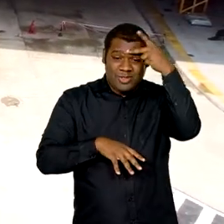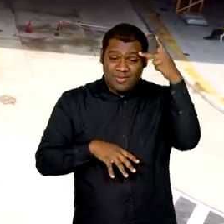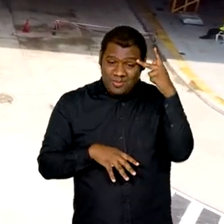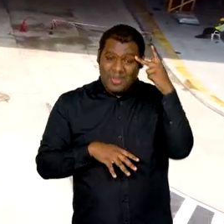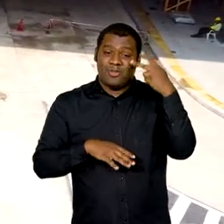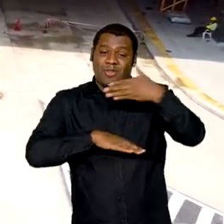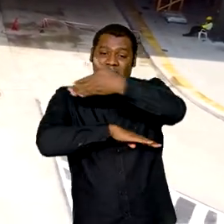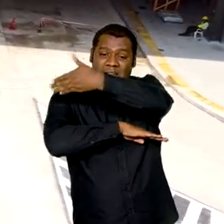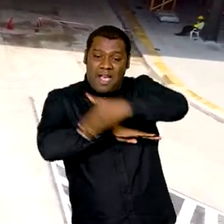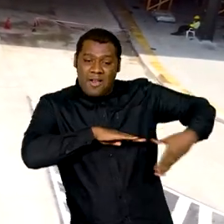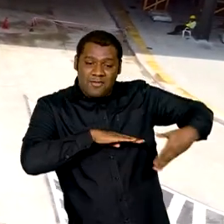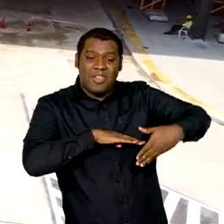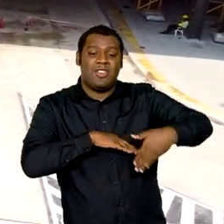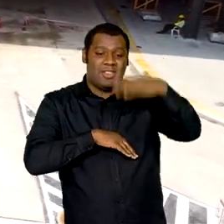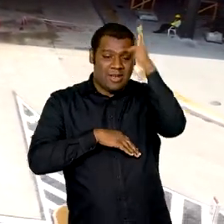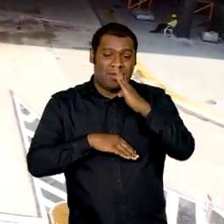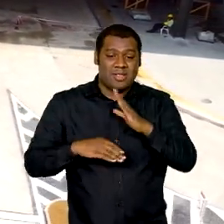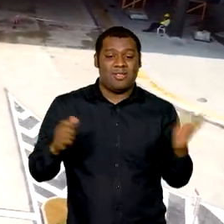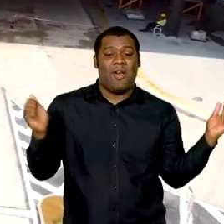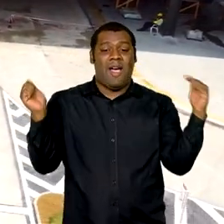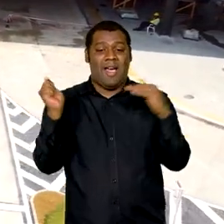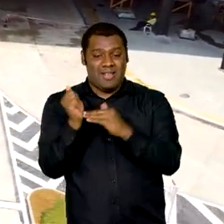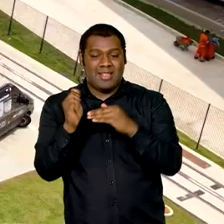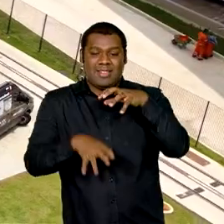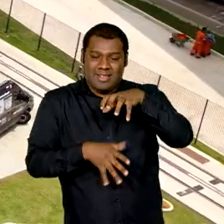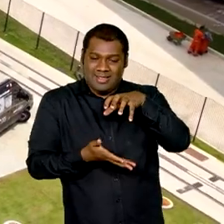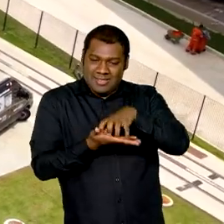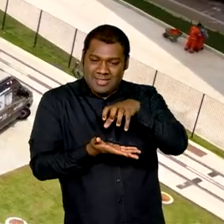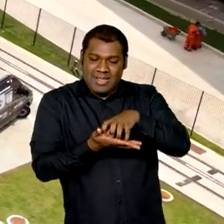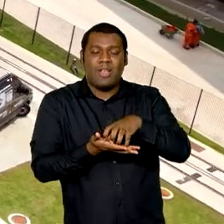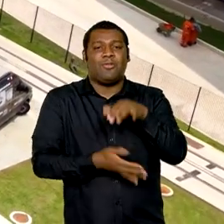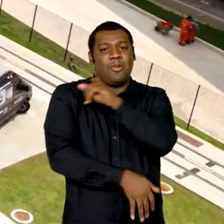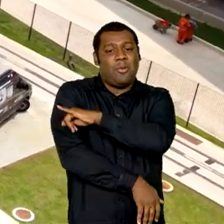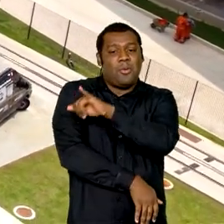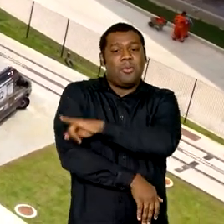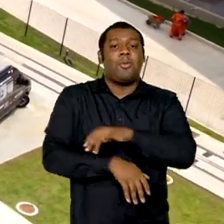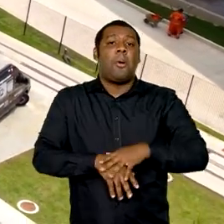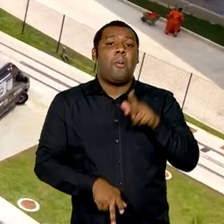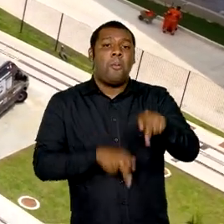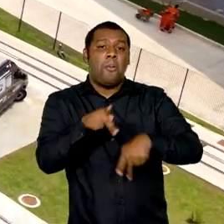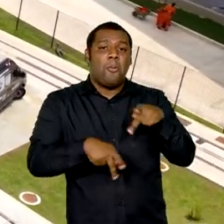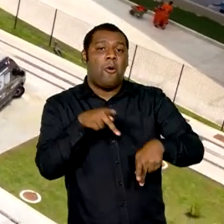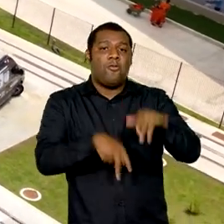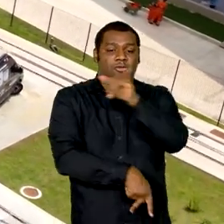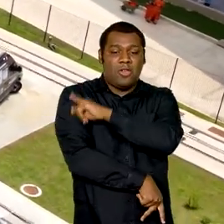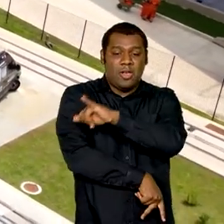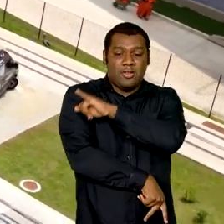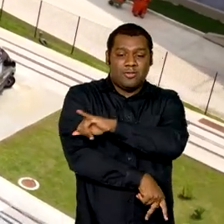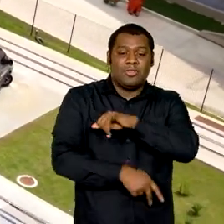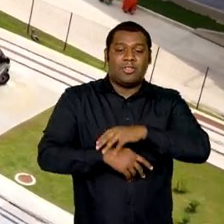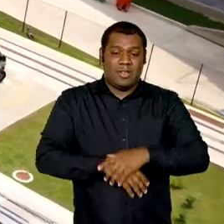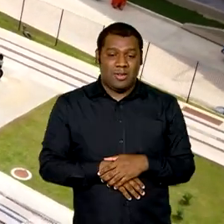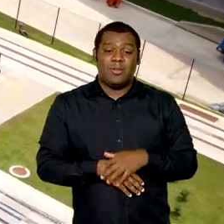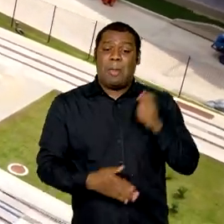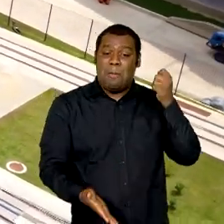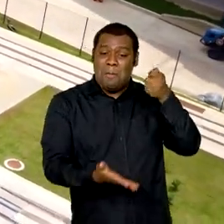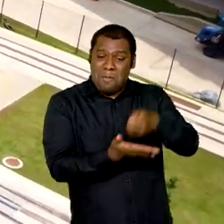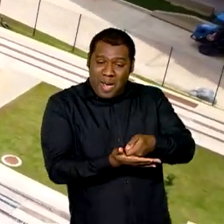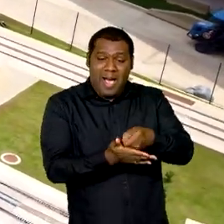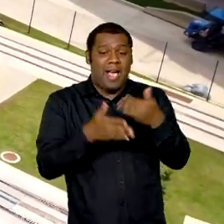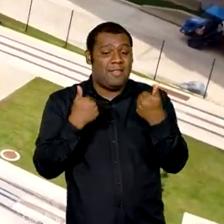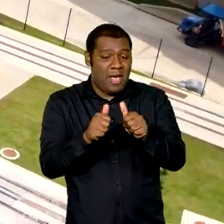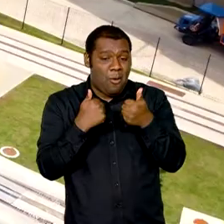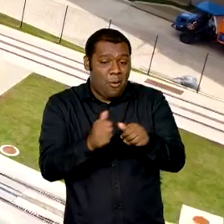Avenida Brasil até o Terminal Gentileza. Ali, o Carioca, com a mesma passagem inicial, pode pegar um ônibus